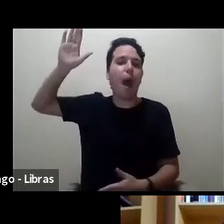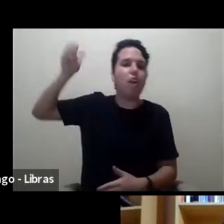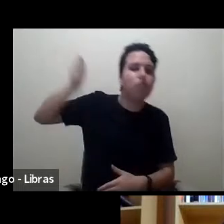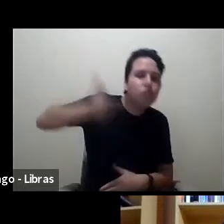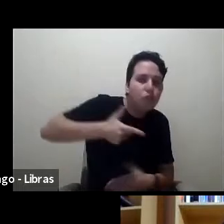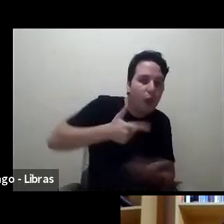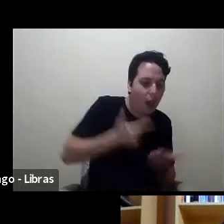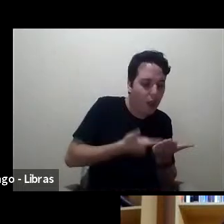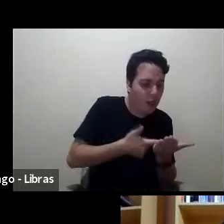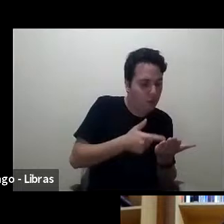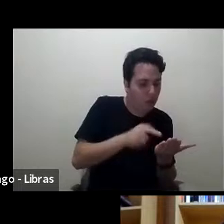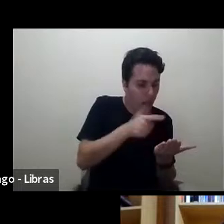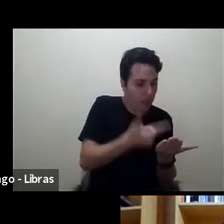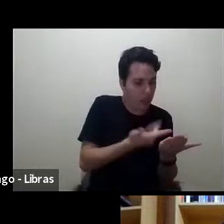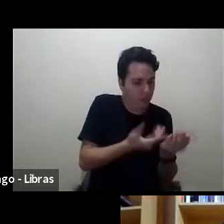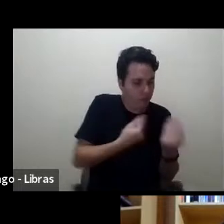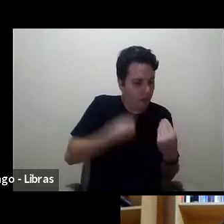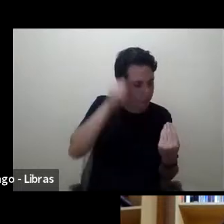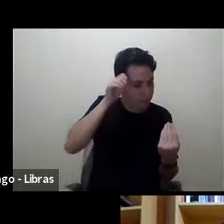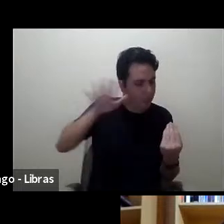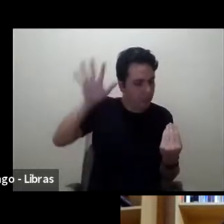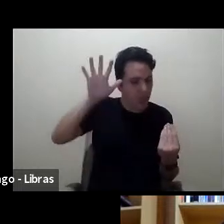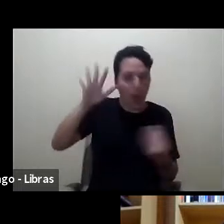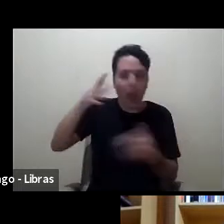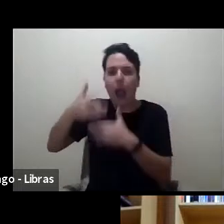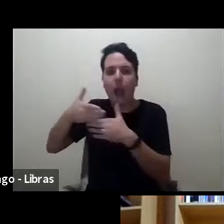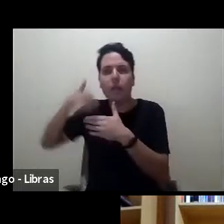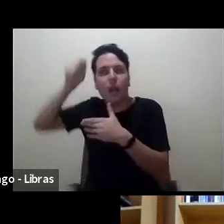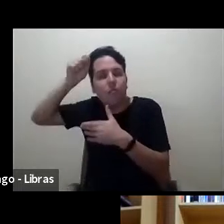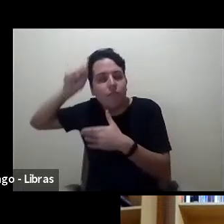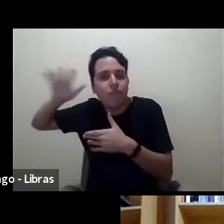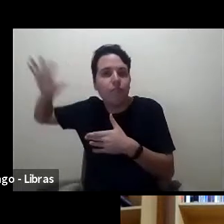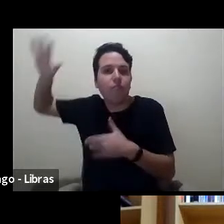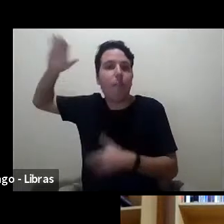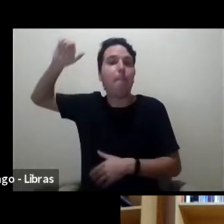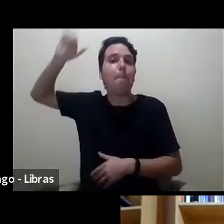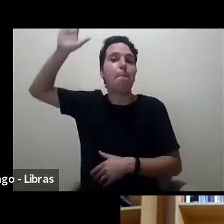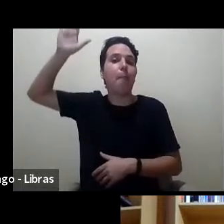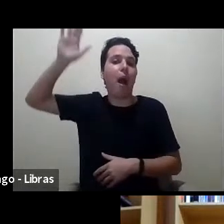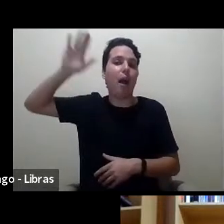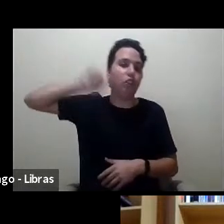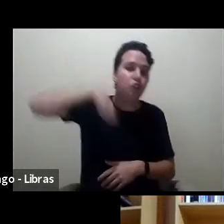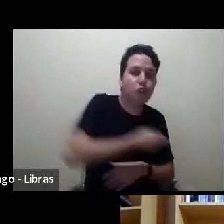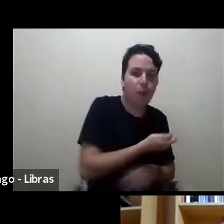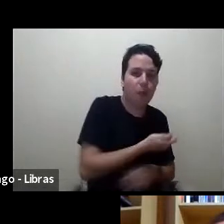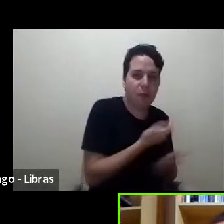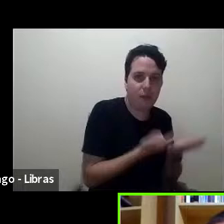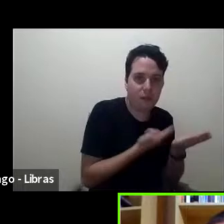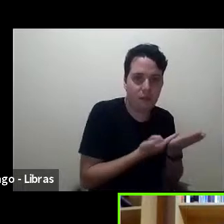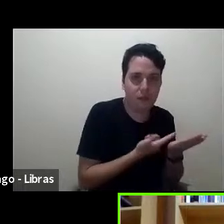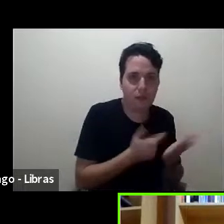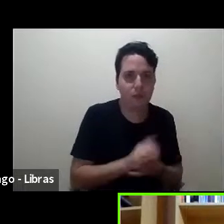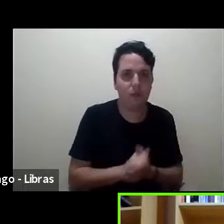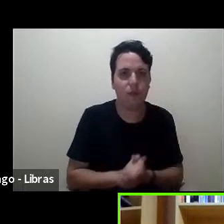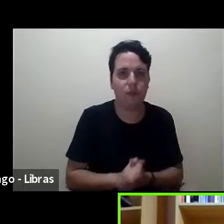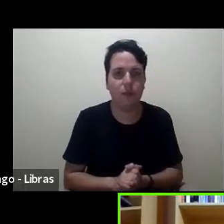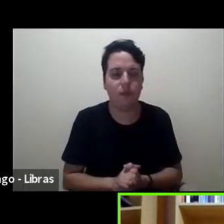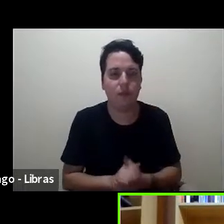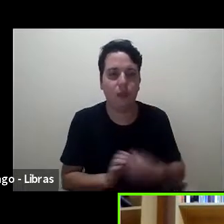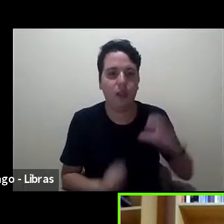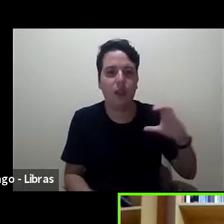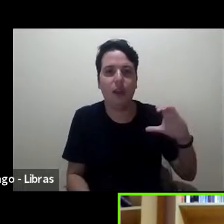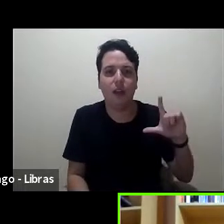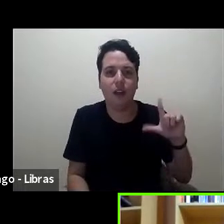possível, inclusive, fazer uma boa resenha sobre um mau livro. Eu queria também